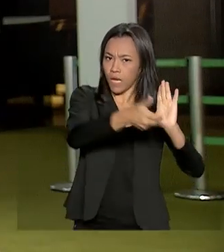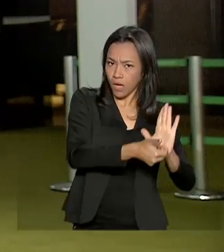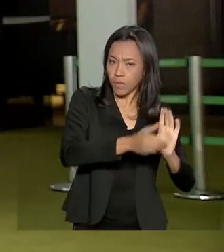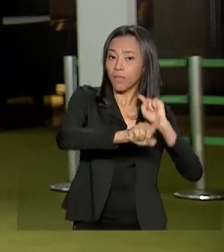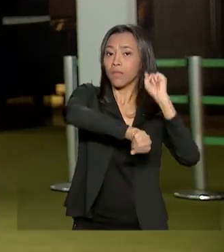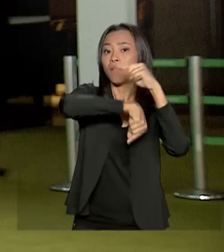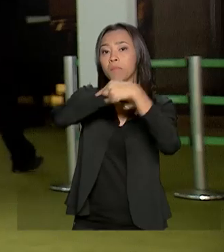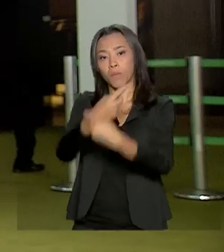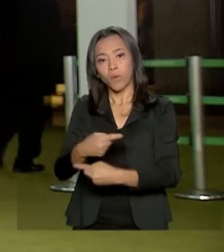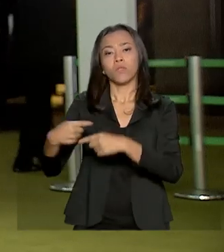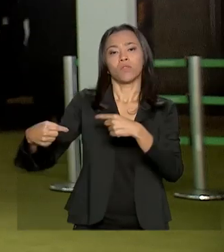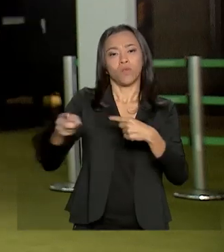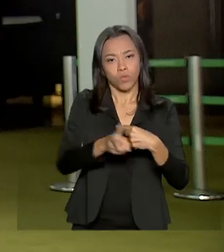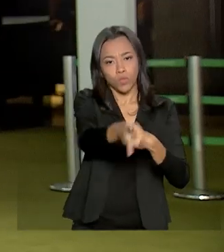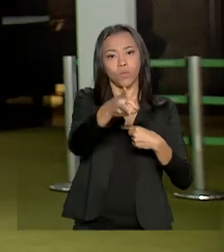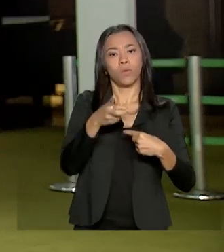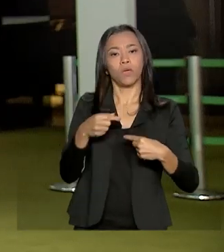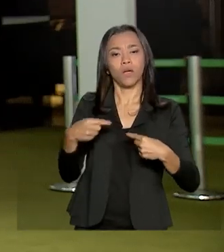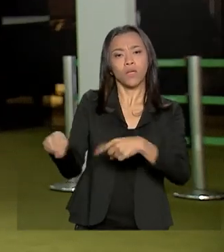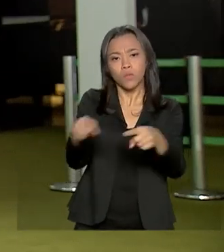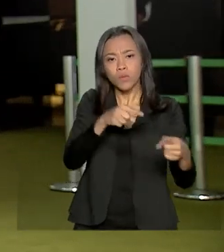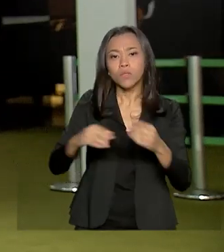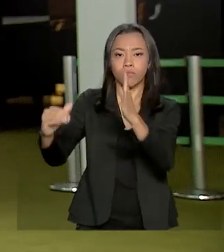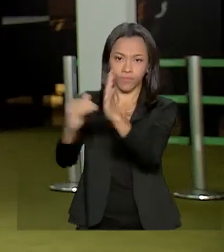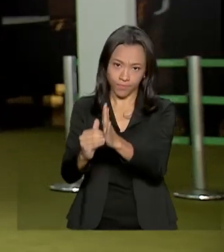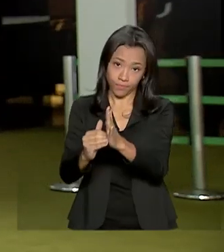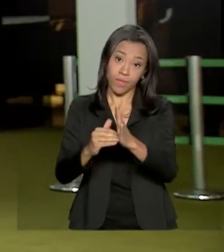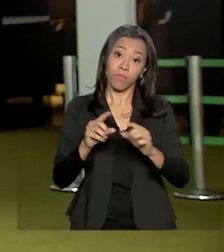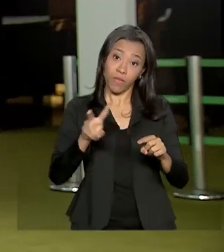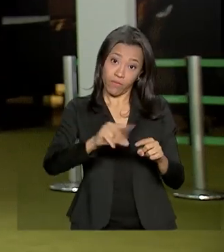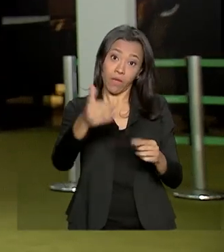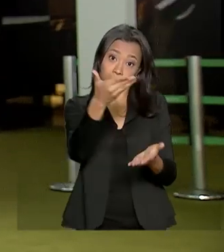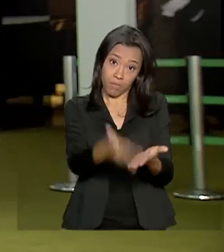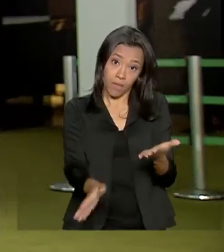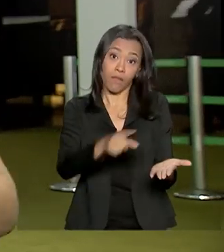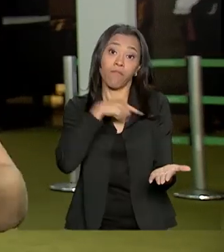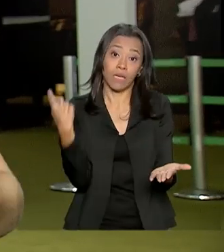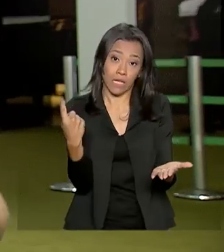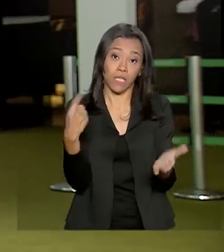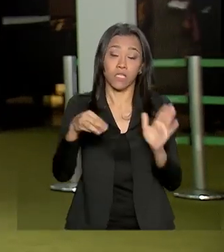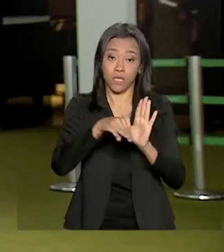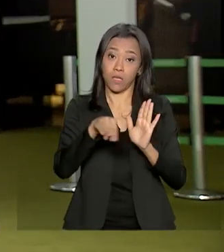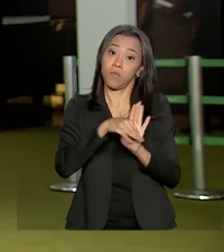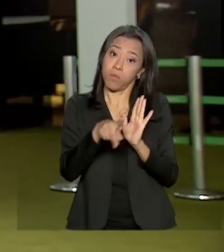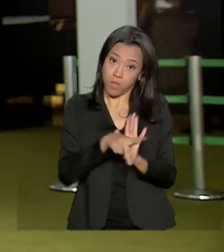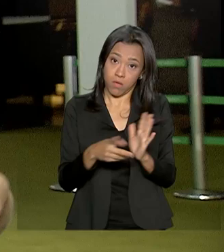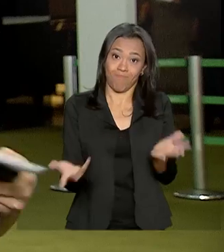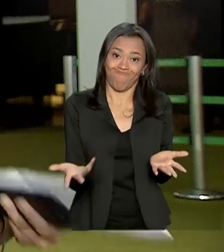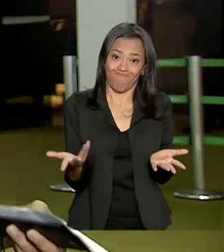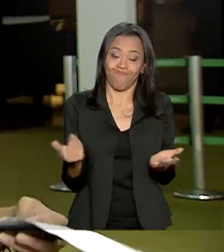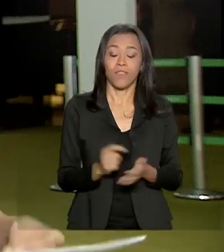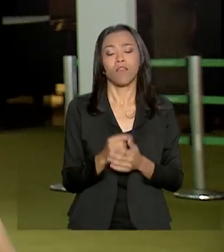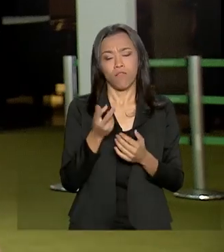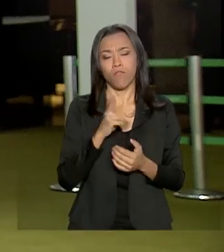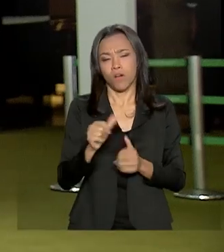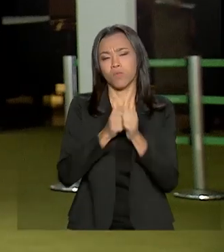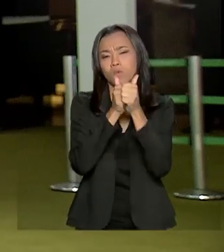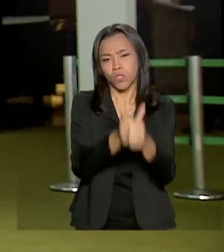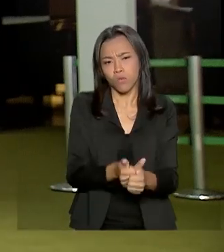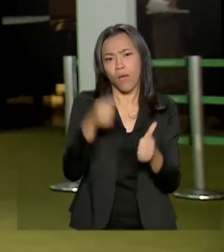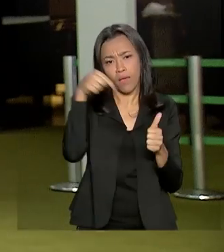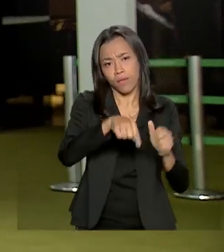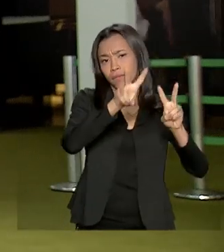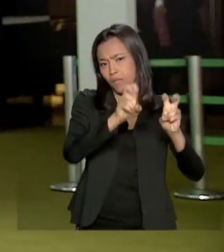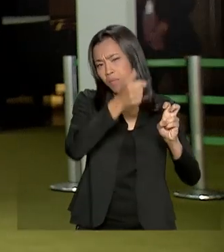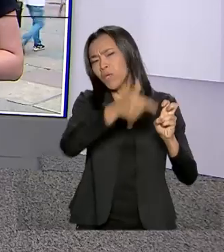3 de junho, que é quando essa MP perde, então, a validade. Esses são os assuntos aqui do Congresso, a gente vai continuar acompanhando essas e outras pautas.